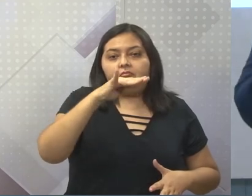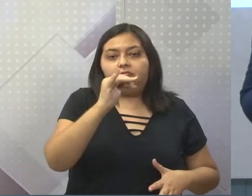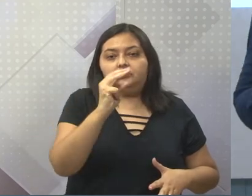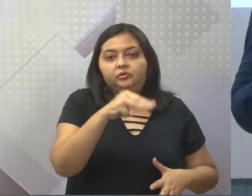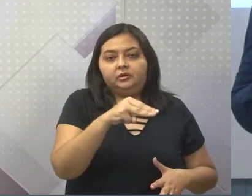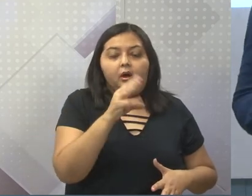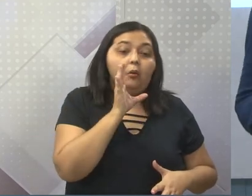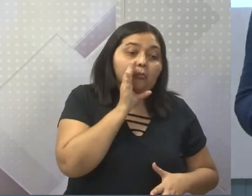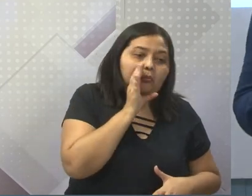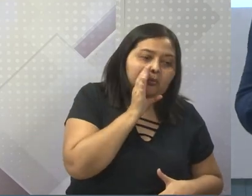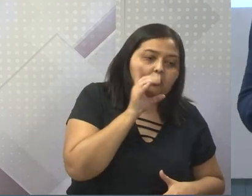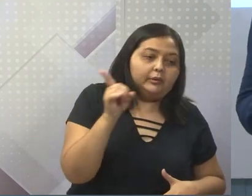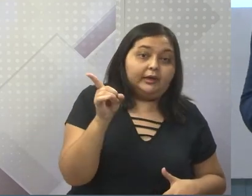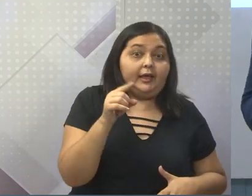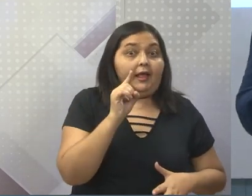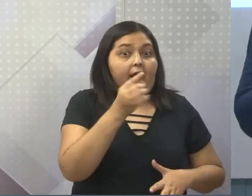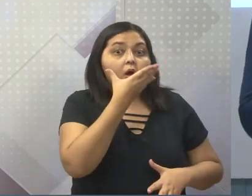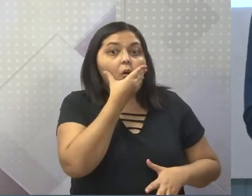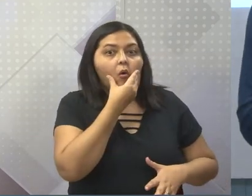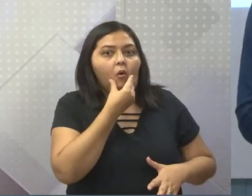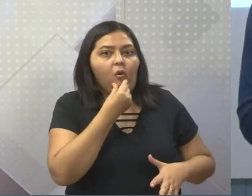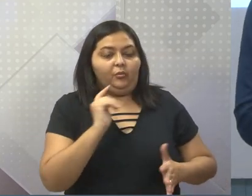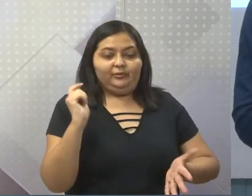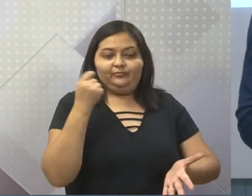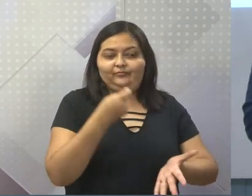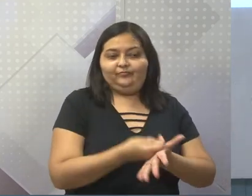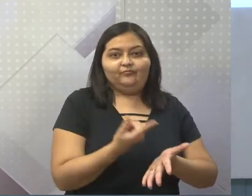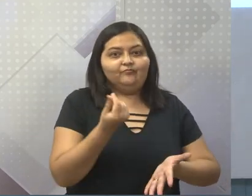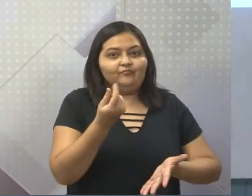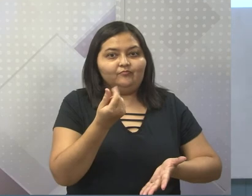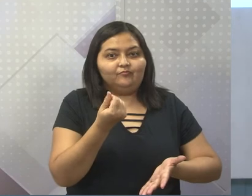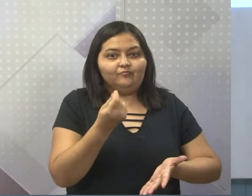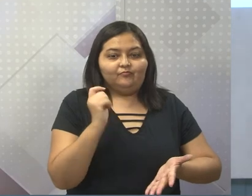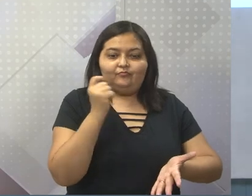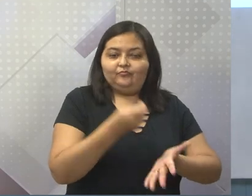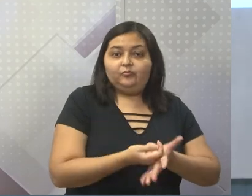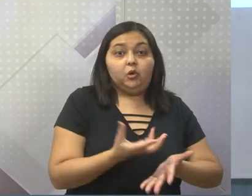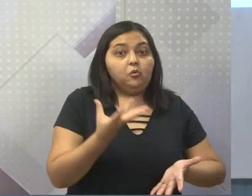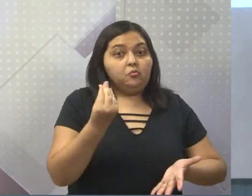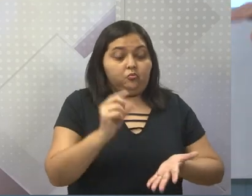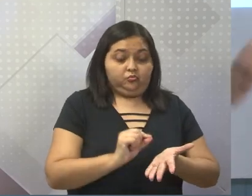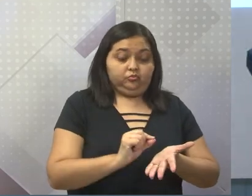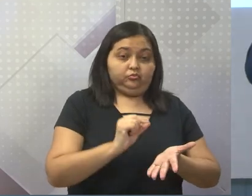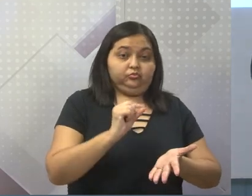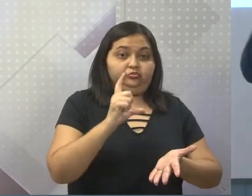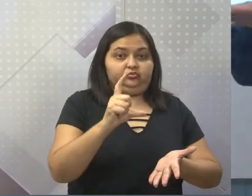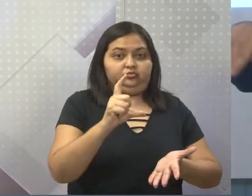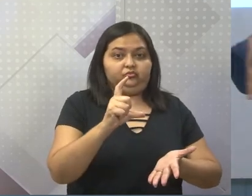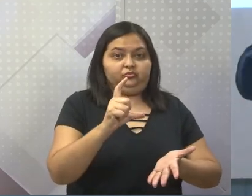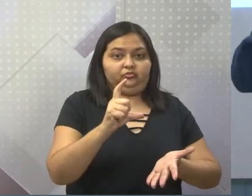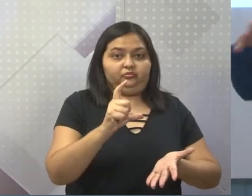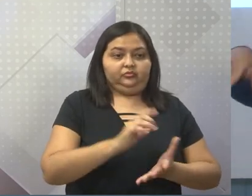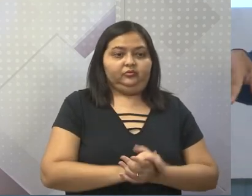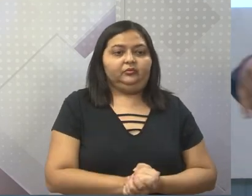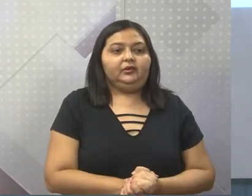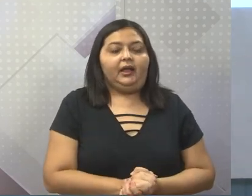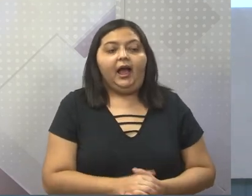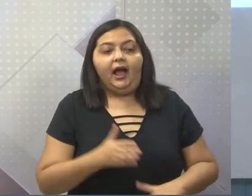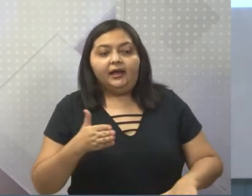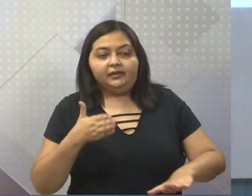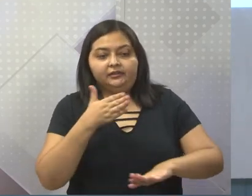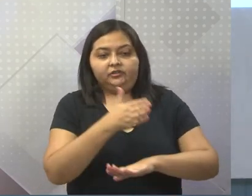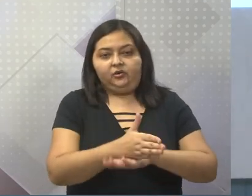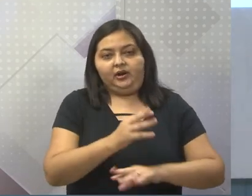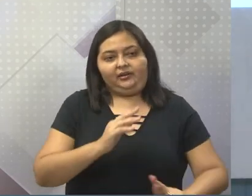Ele estava devendo muito. Aí ele chegou, chegou lá e disse assim, ao intendente, vamos dizer, ao intendente, se chamava intendente